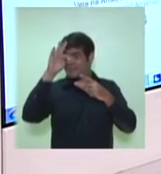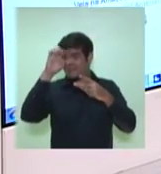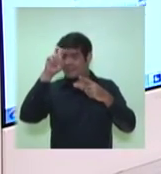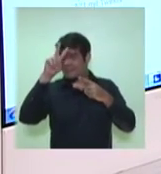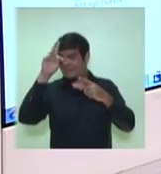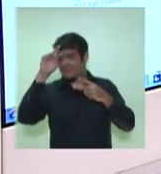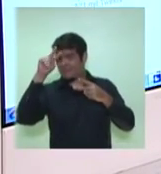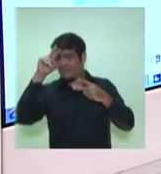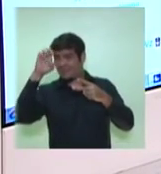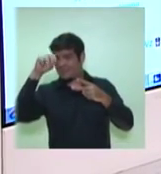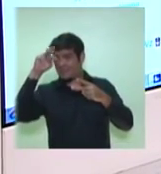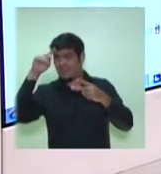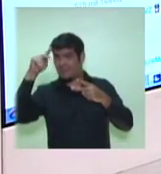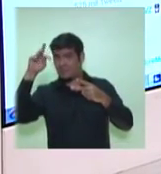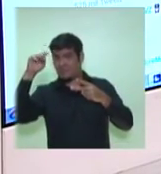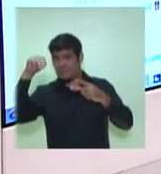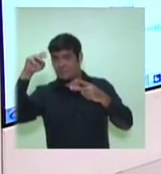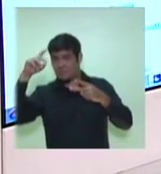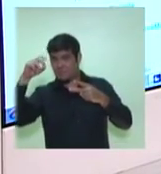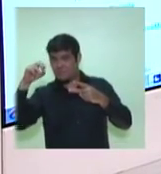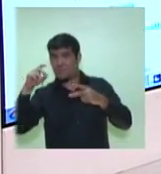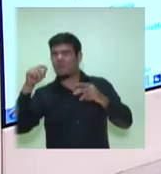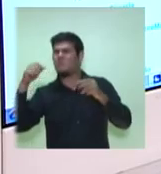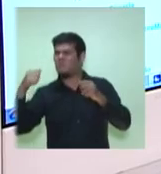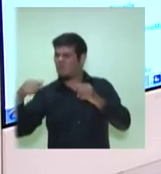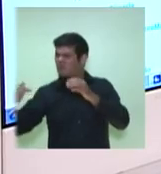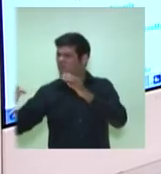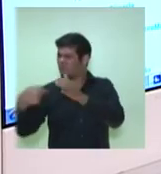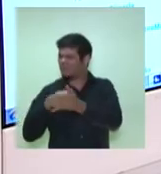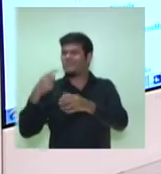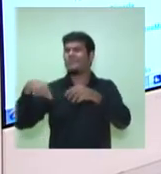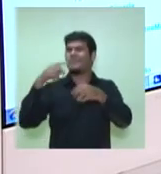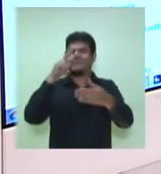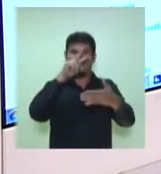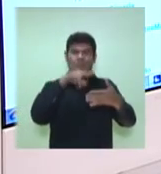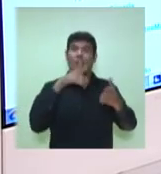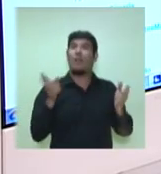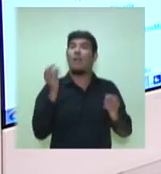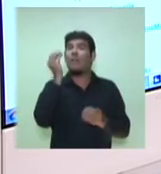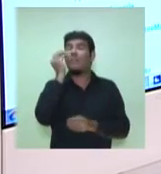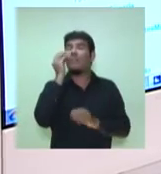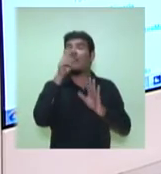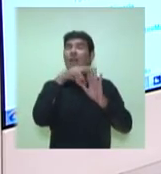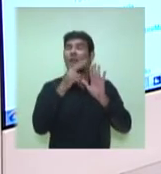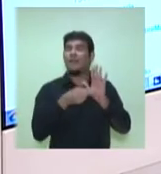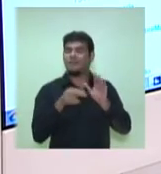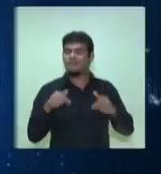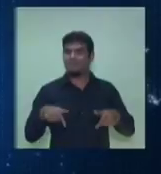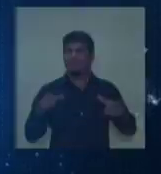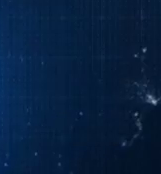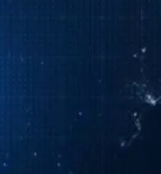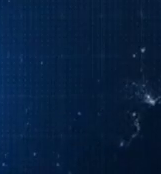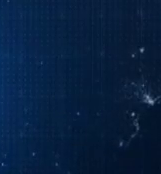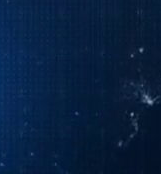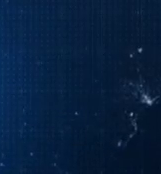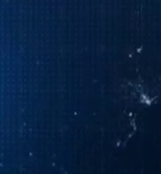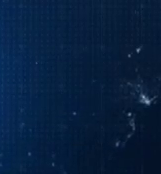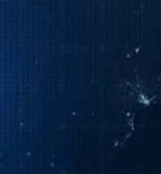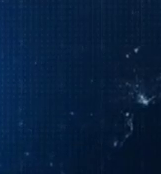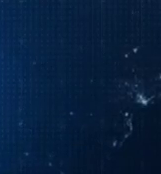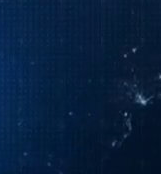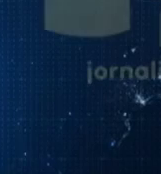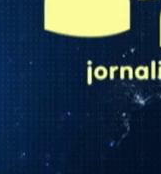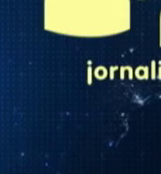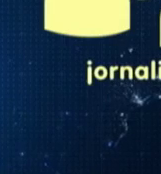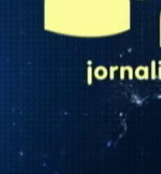comentário, mande sua pergunta, daqui a pouquinho a gente vai ler. E vamos agora ver as regras deste bloco do debate. Terceiro